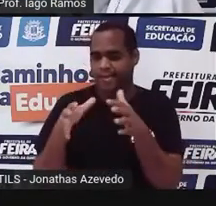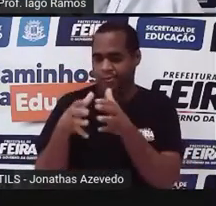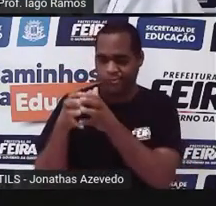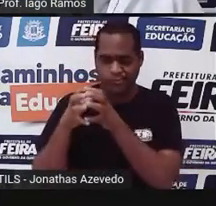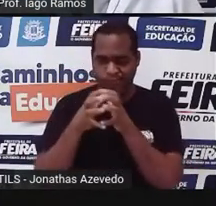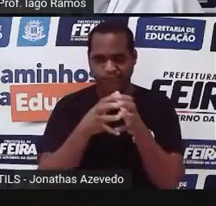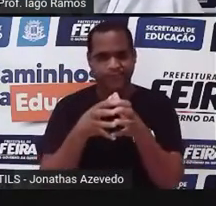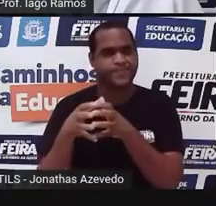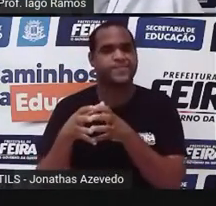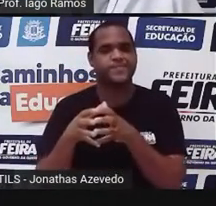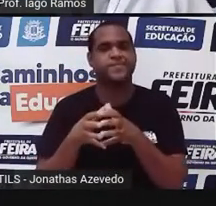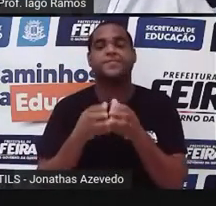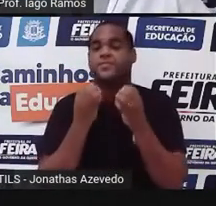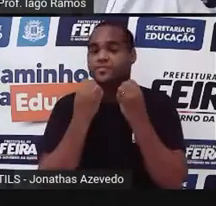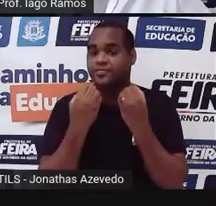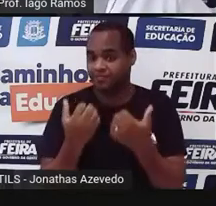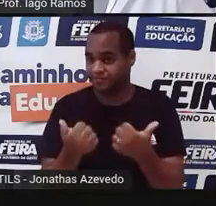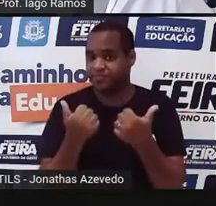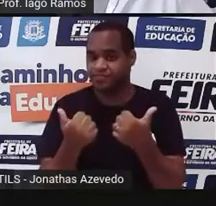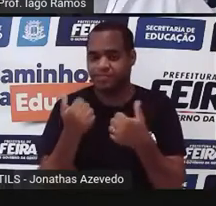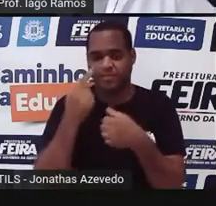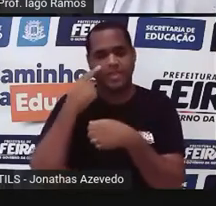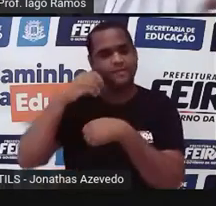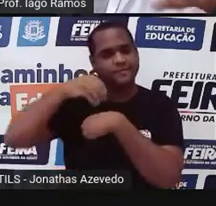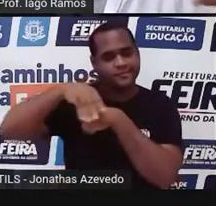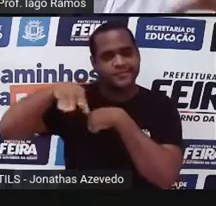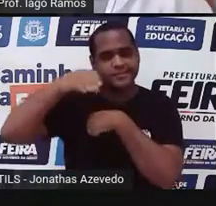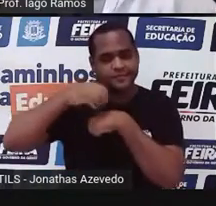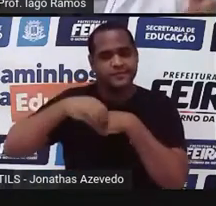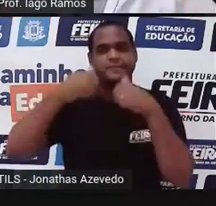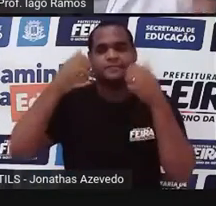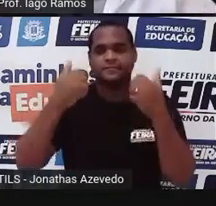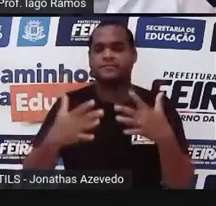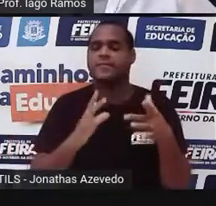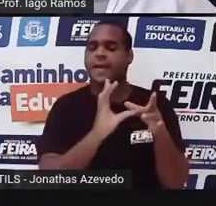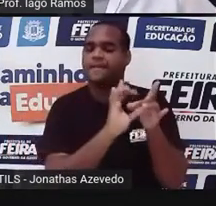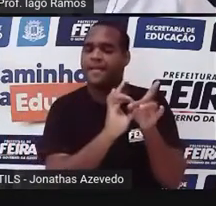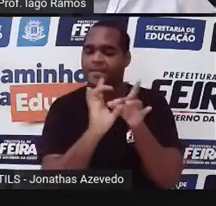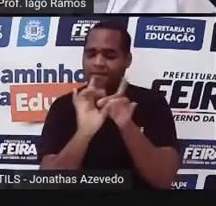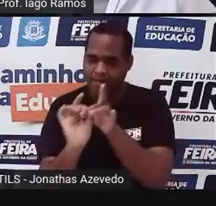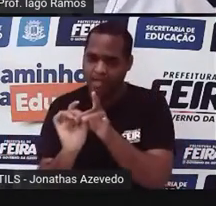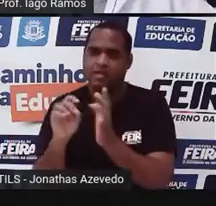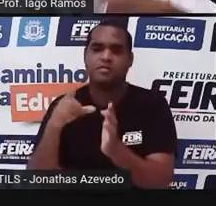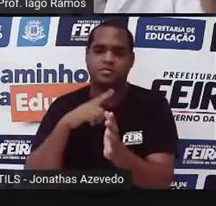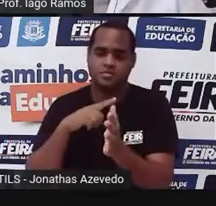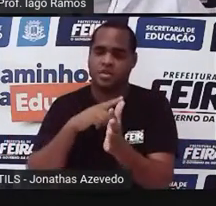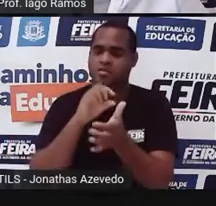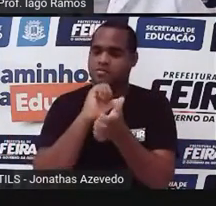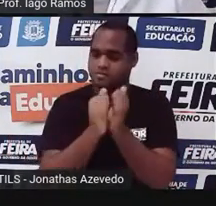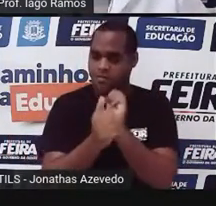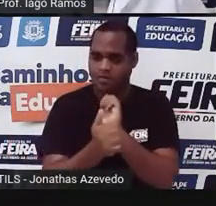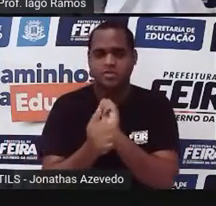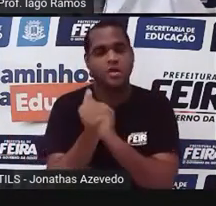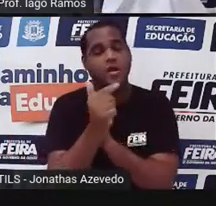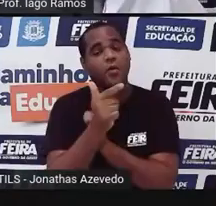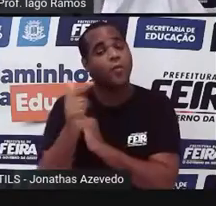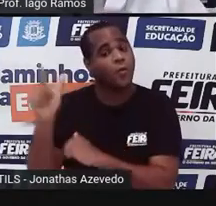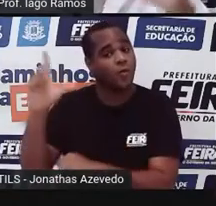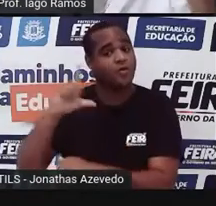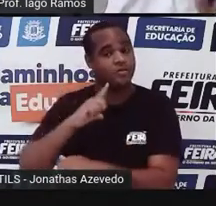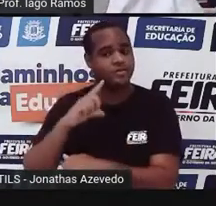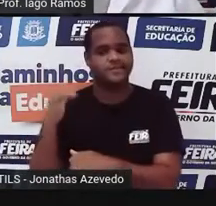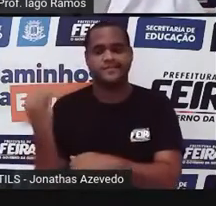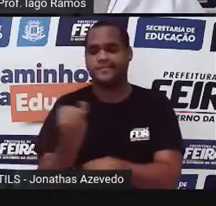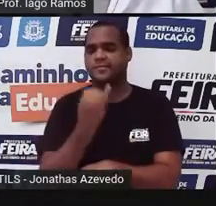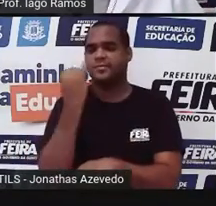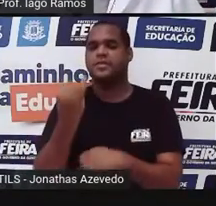tá bom? Bom, já trouxe aqui uma parte que tá muito relacionada com esportes, né? Vamos ver outra situação agora que não tem